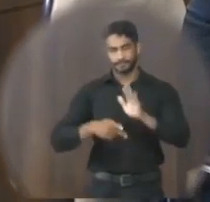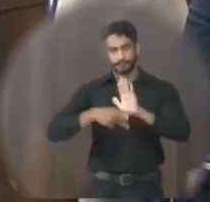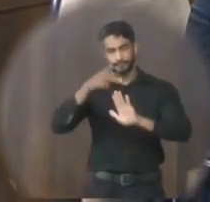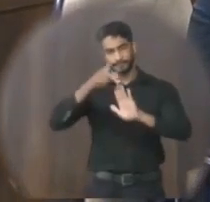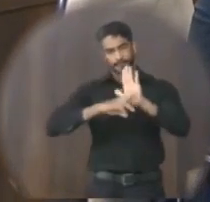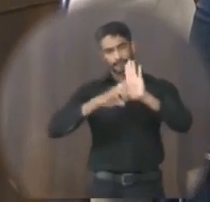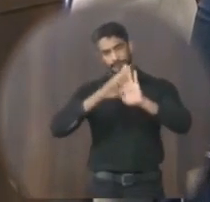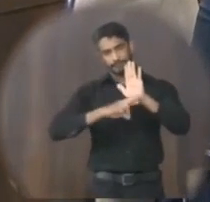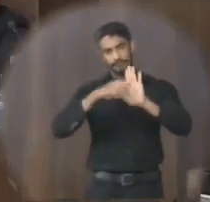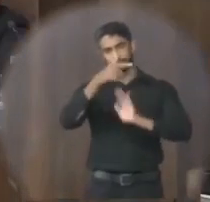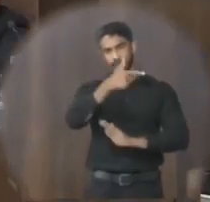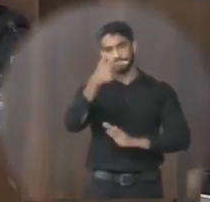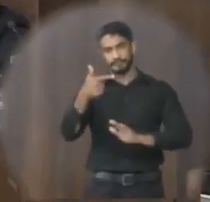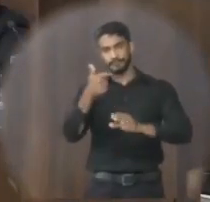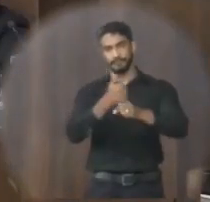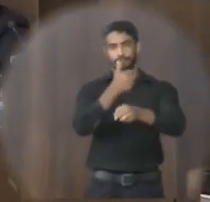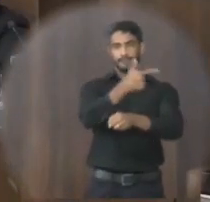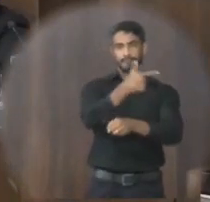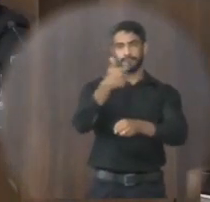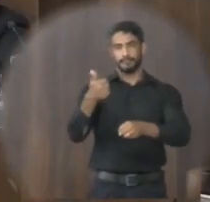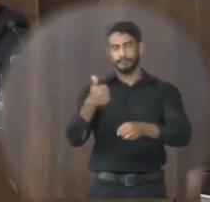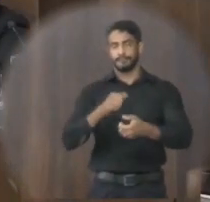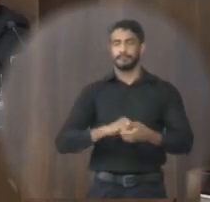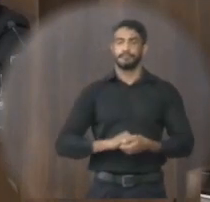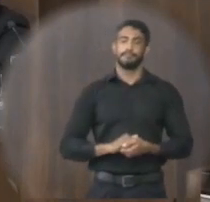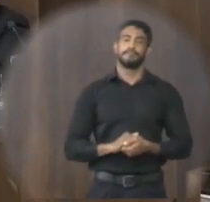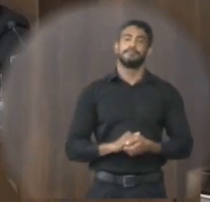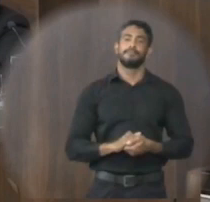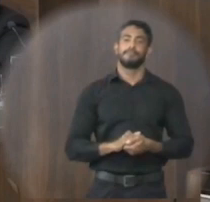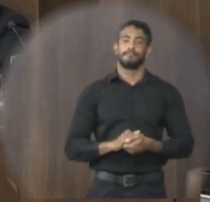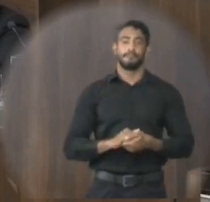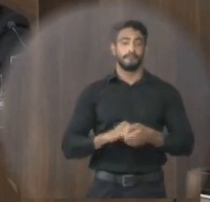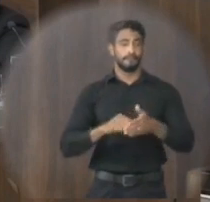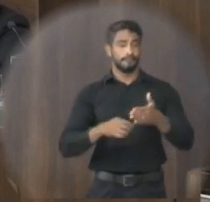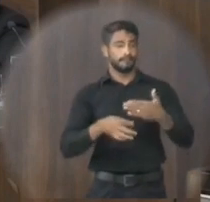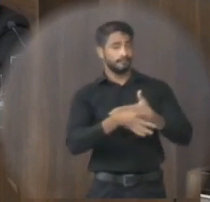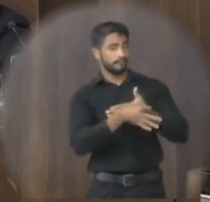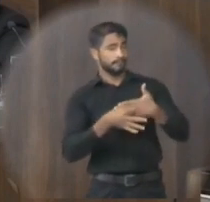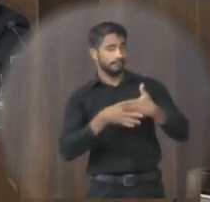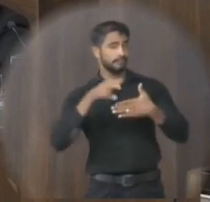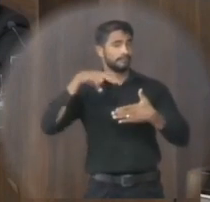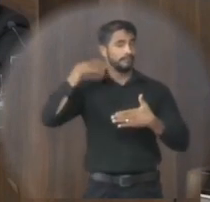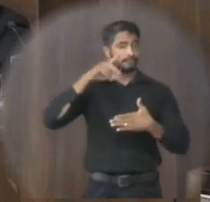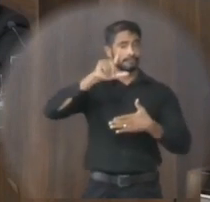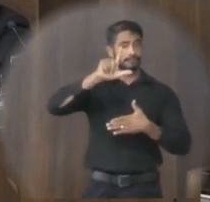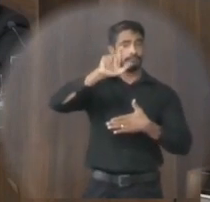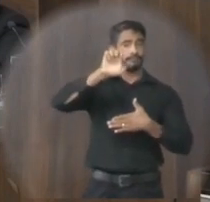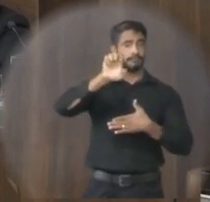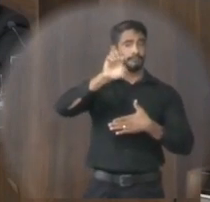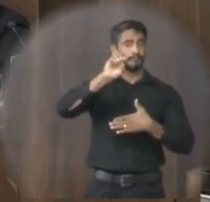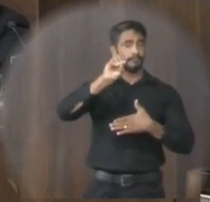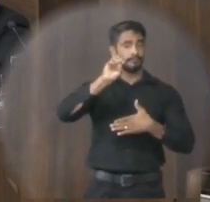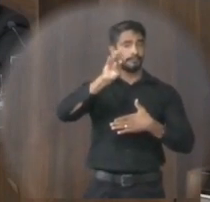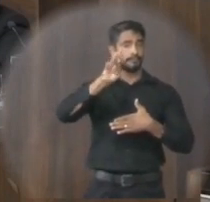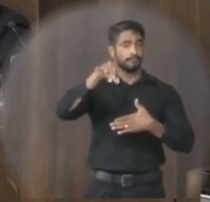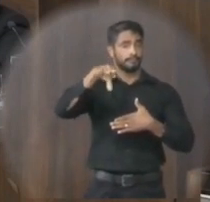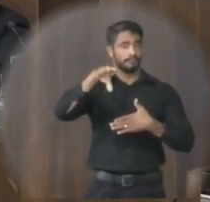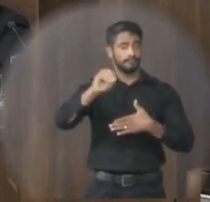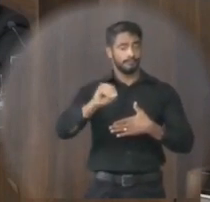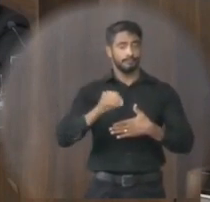Projeto de resolução 022-2021, de autoria do vereador Leobino Antunes de Bem.